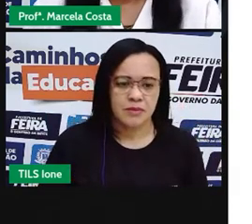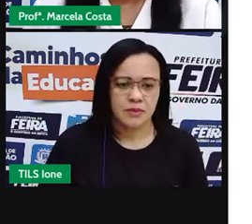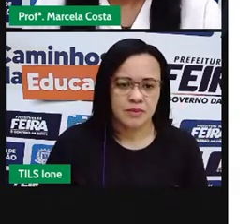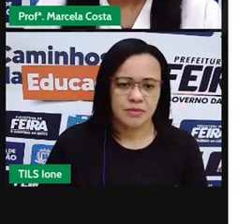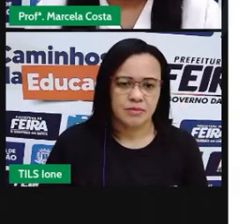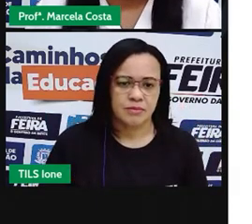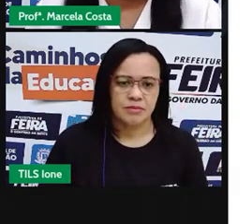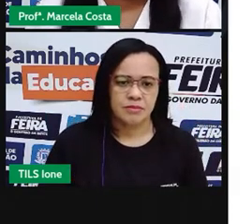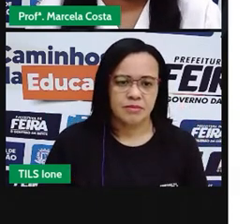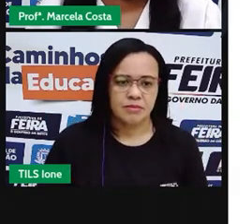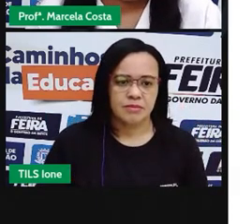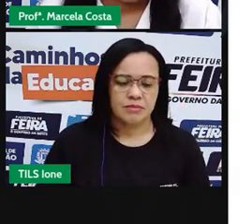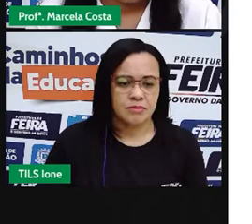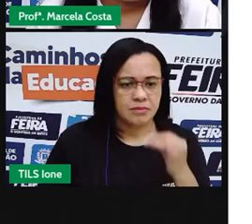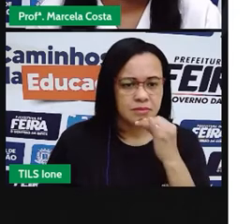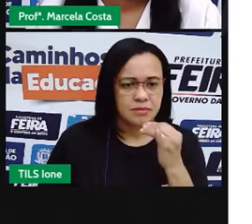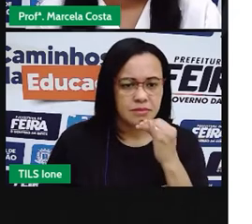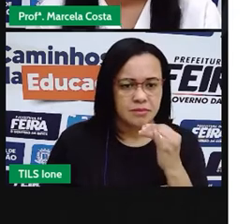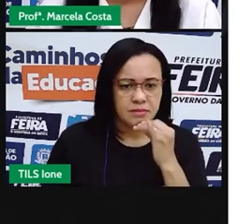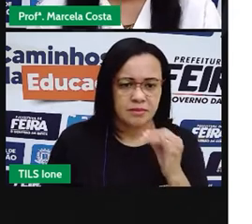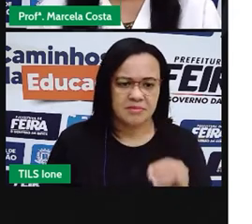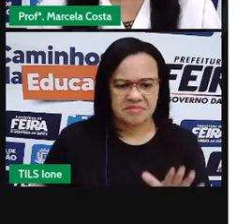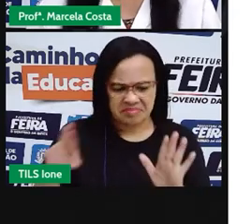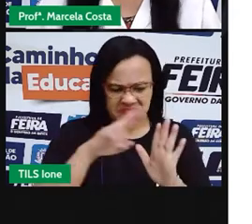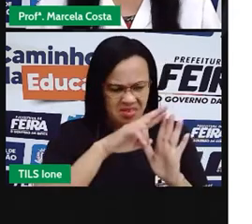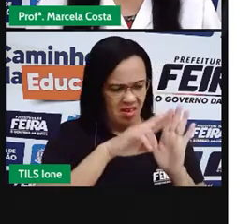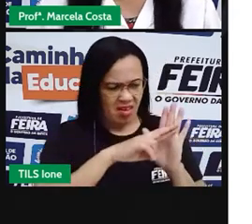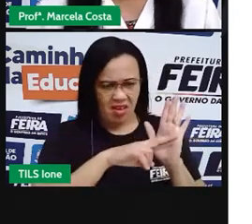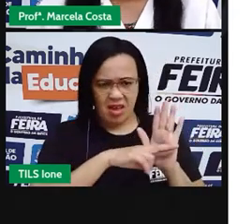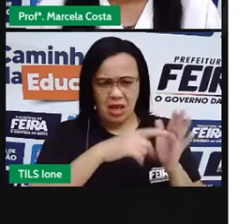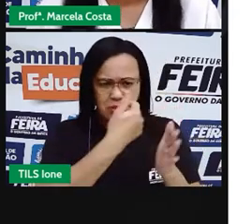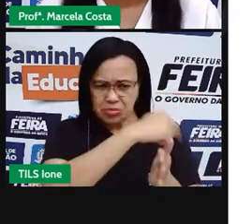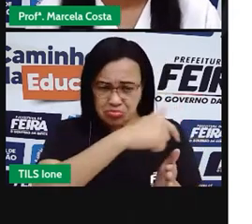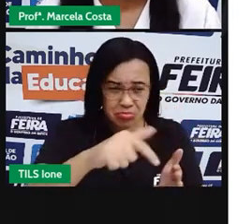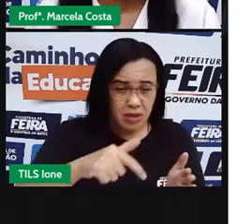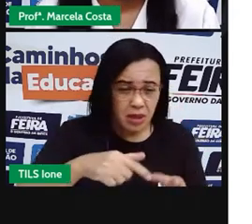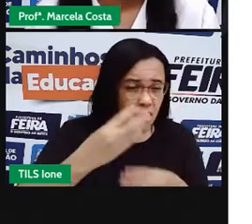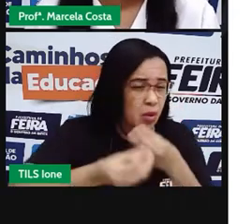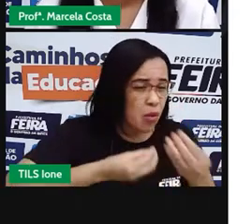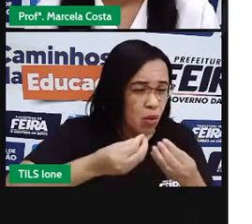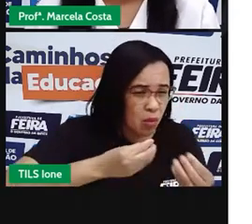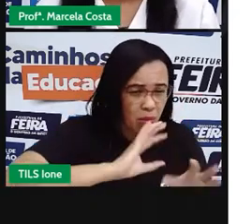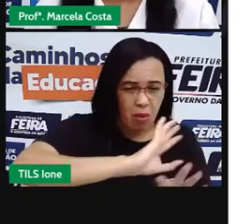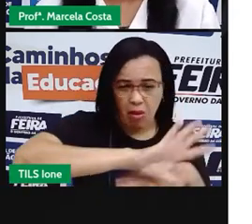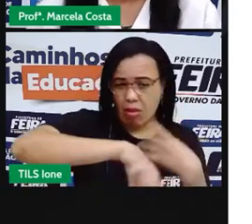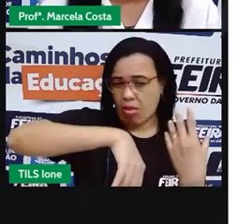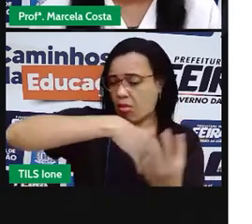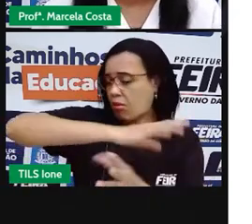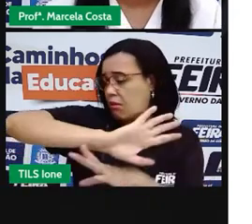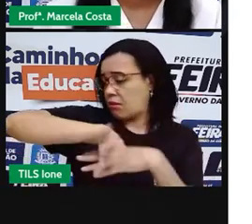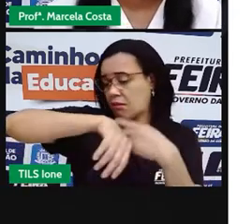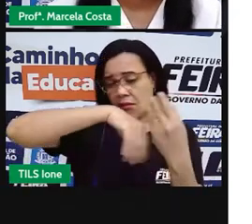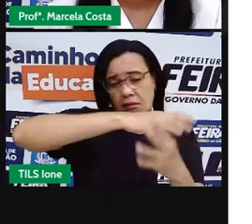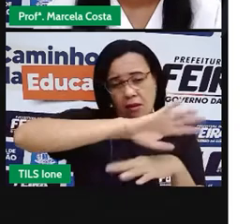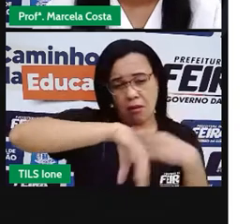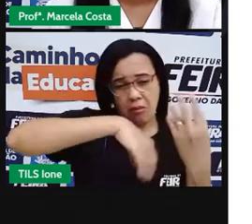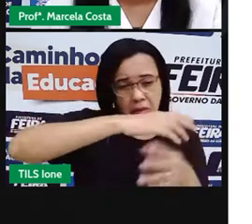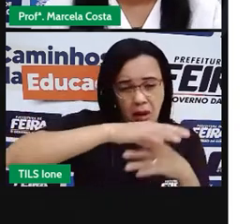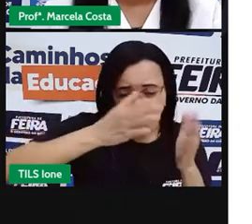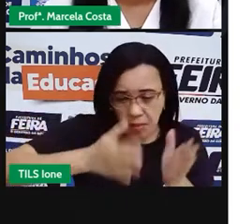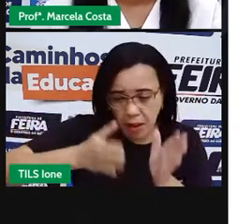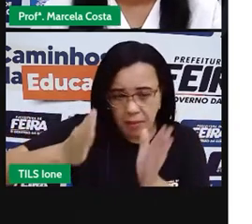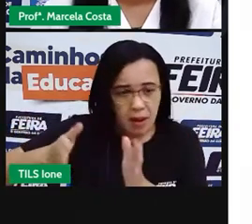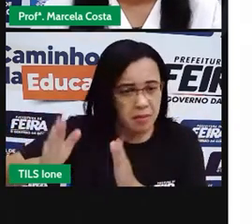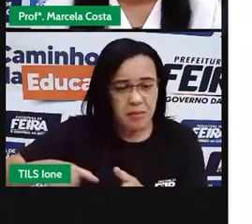No lugar sem regra, a gente vai ver bagunça, desordem,